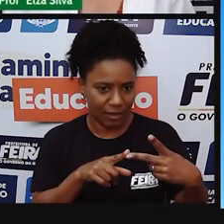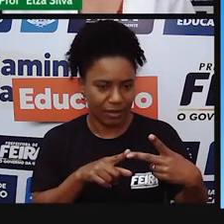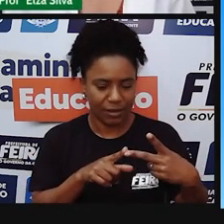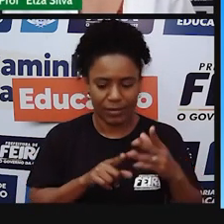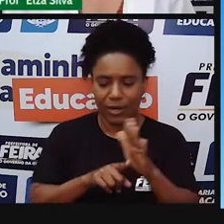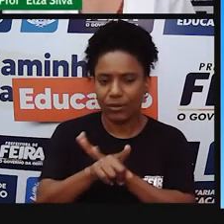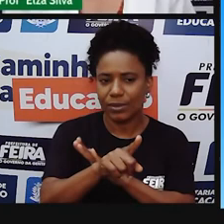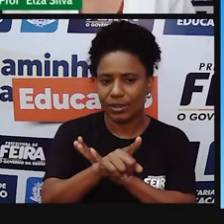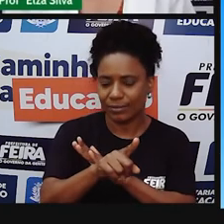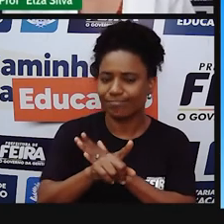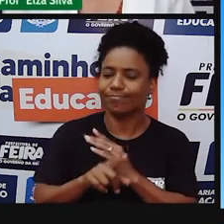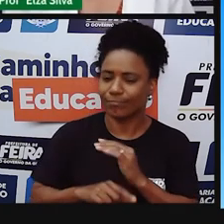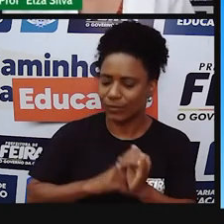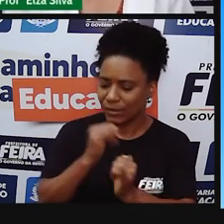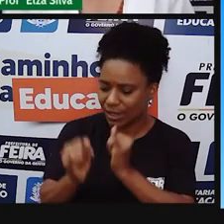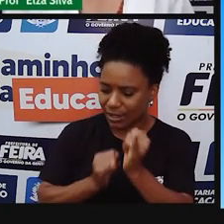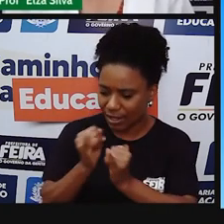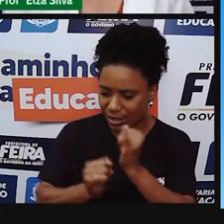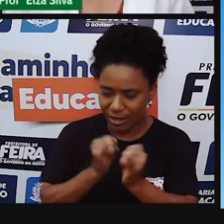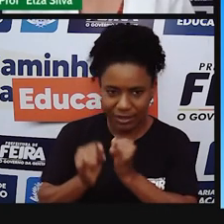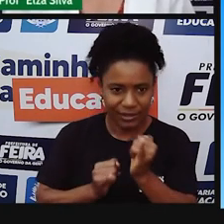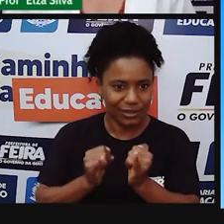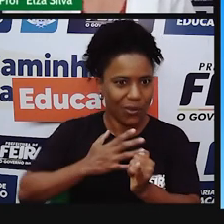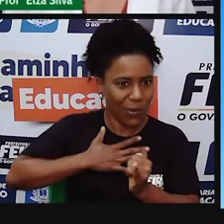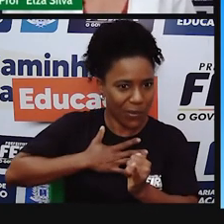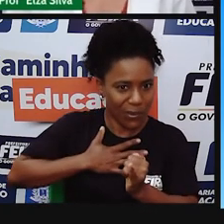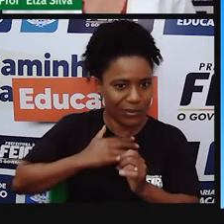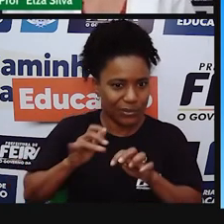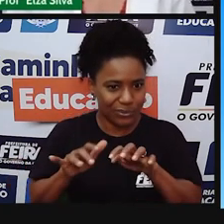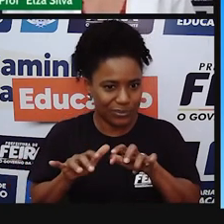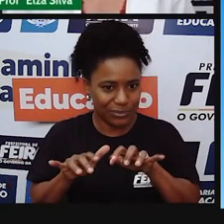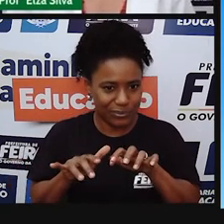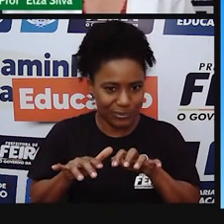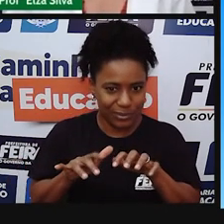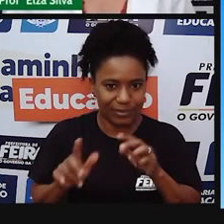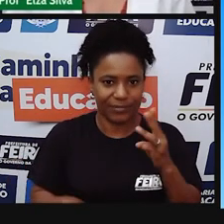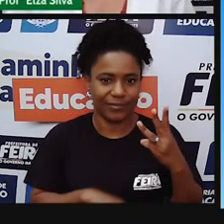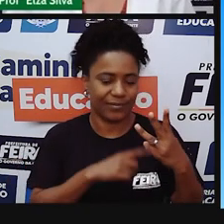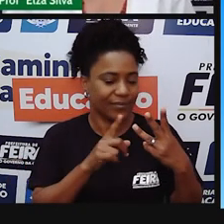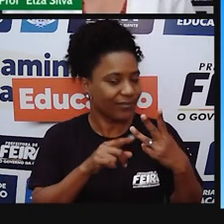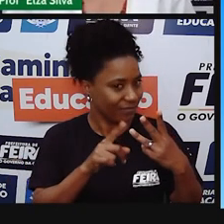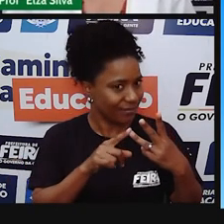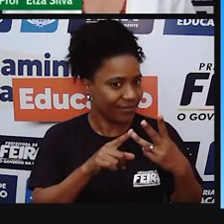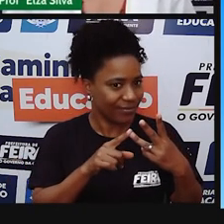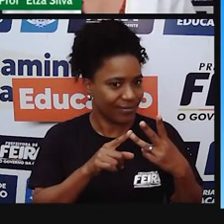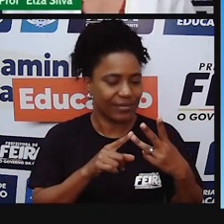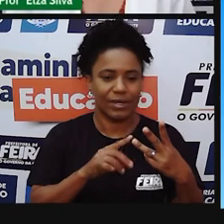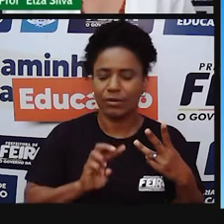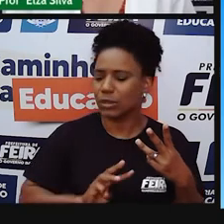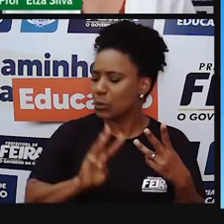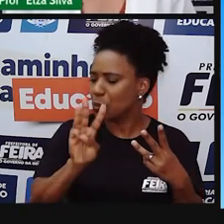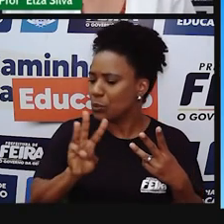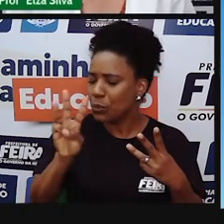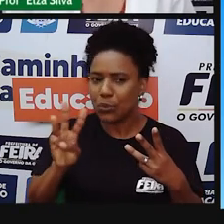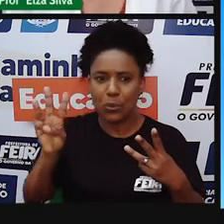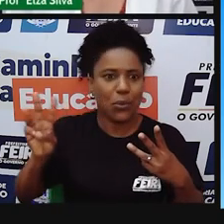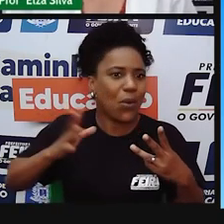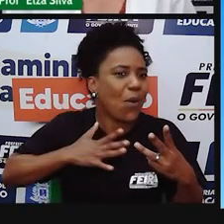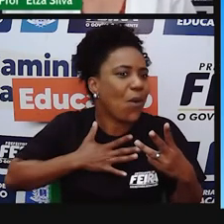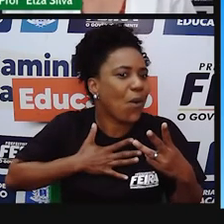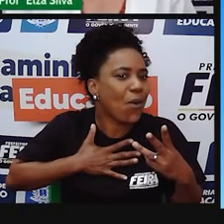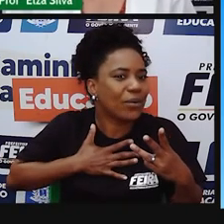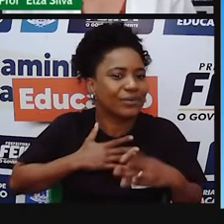Você navega pela internet? What's your favorite website? Qual é o seu site